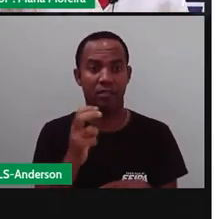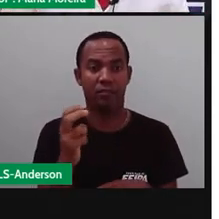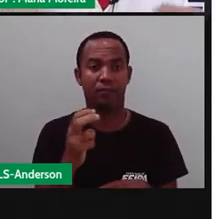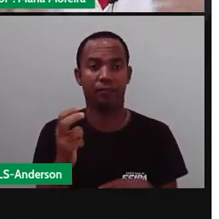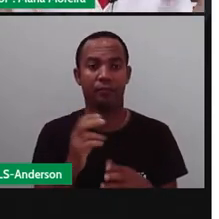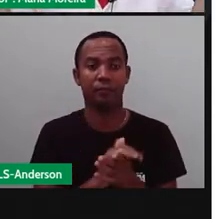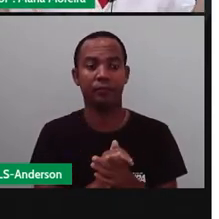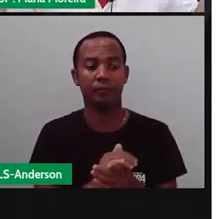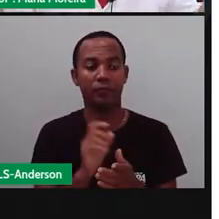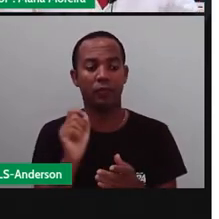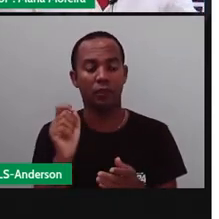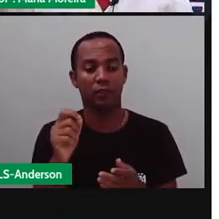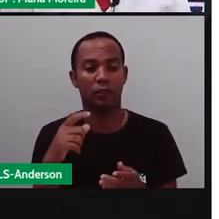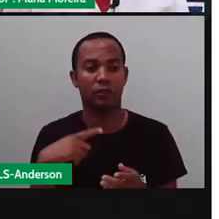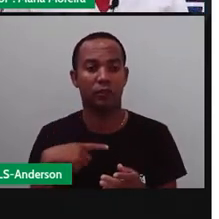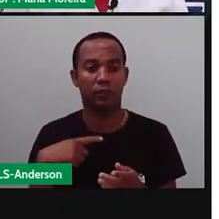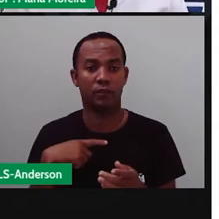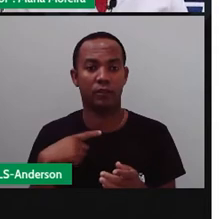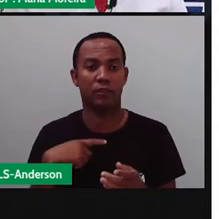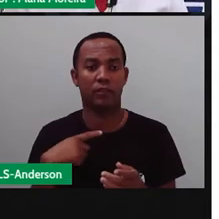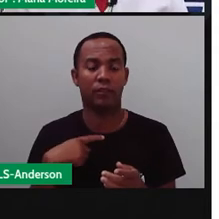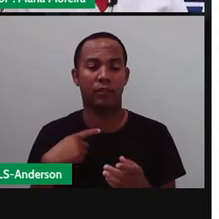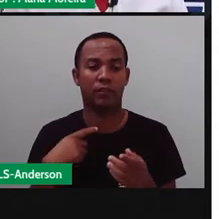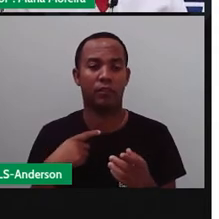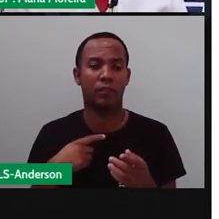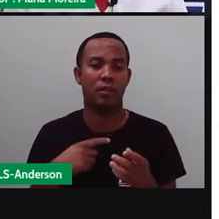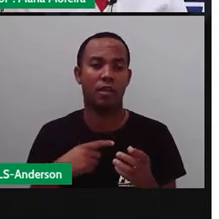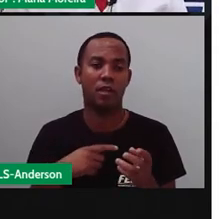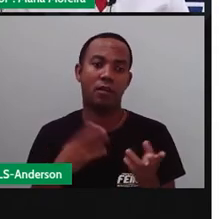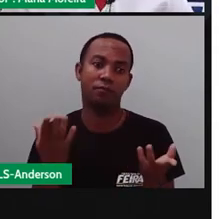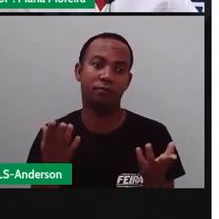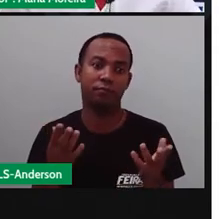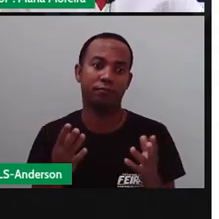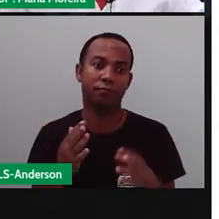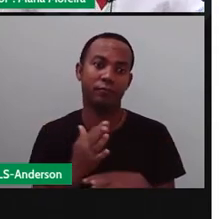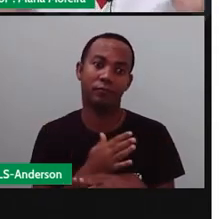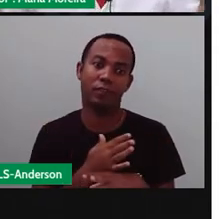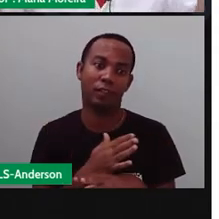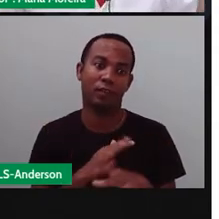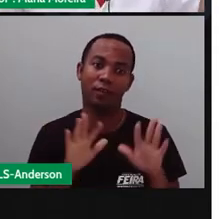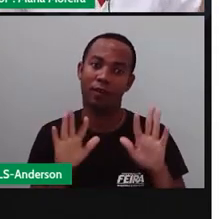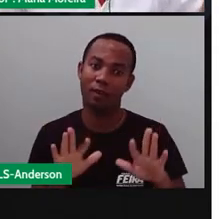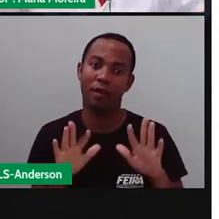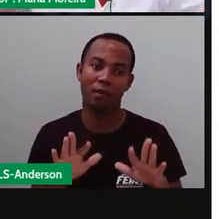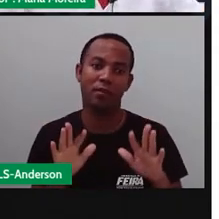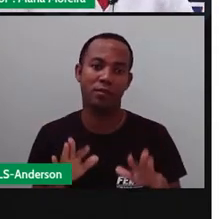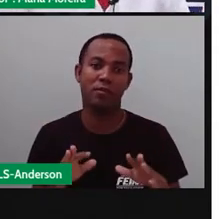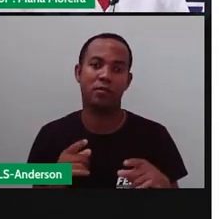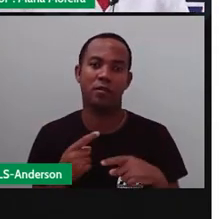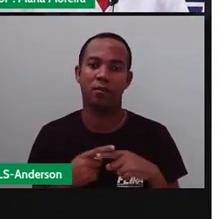15 dias, vocês tinham de um período de descanso, não é isso? Por quê? Por conta, né?